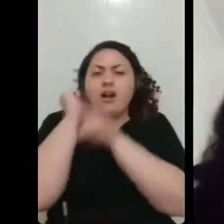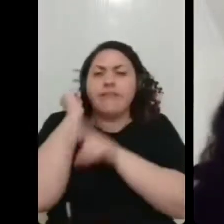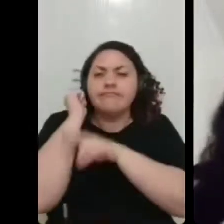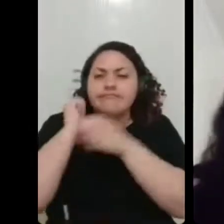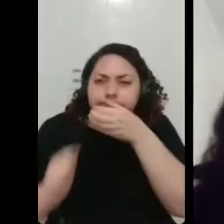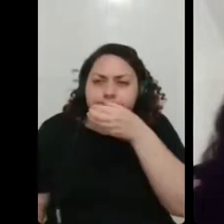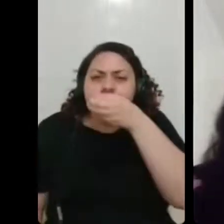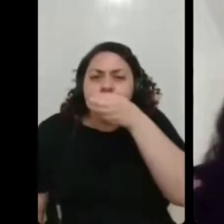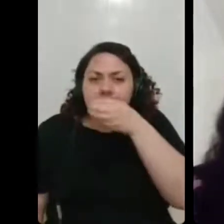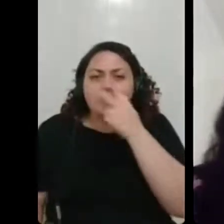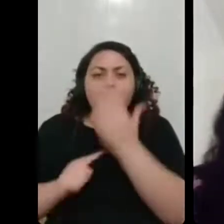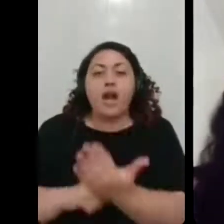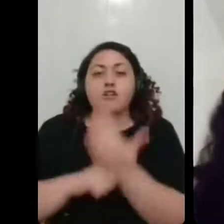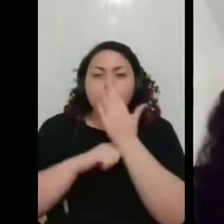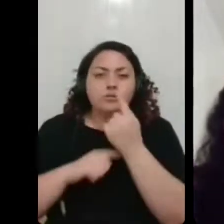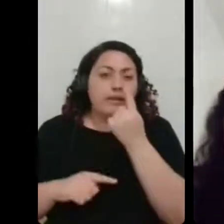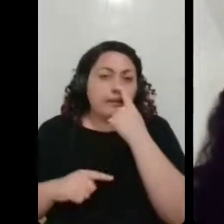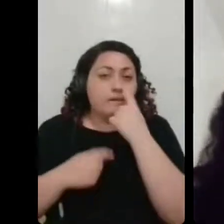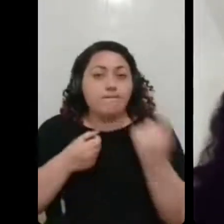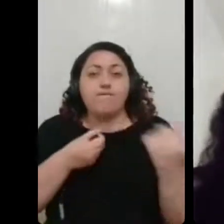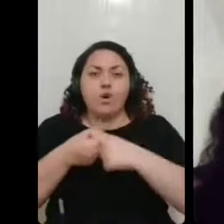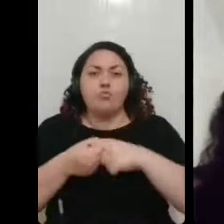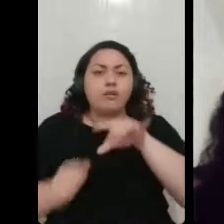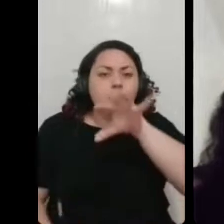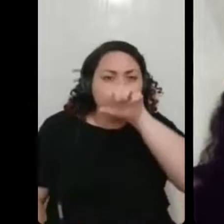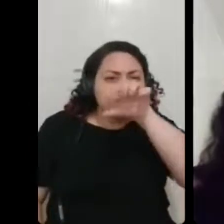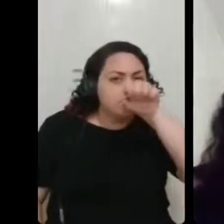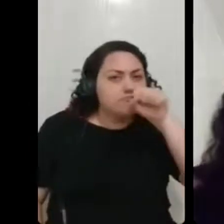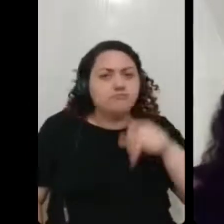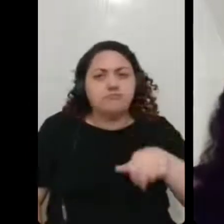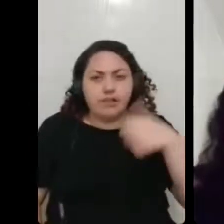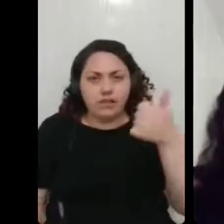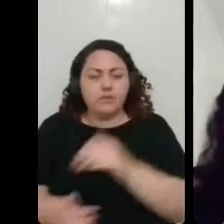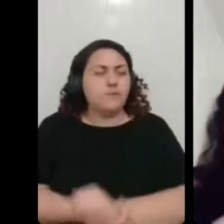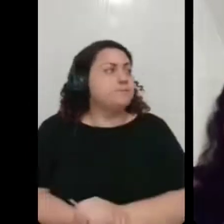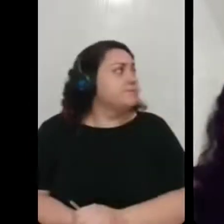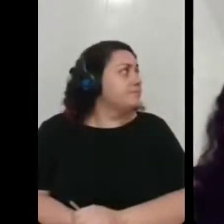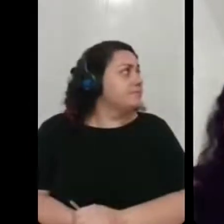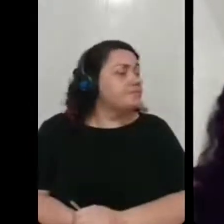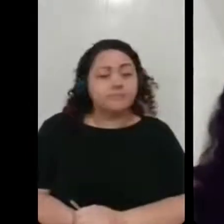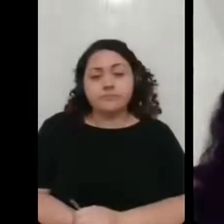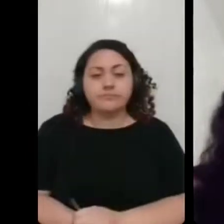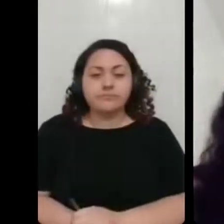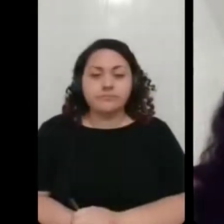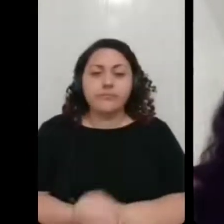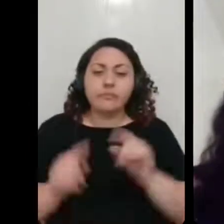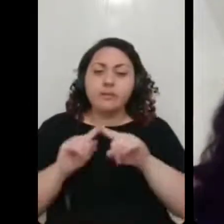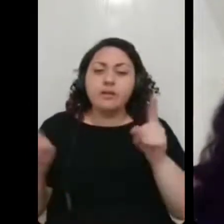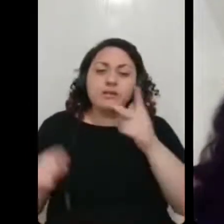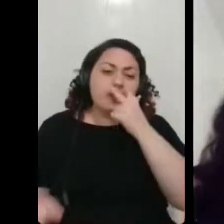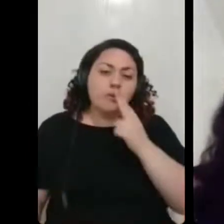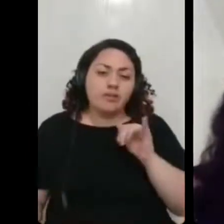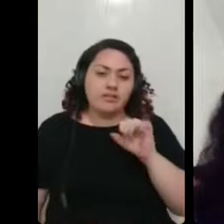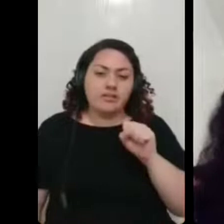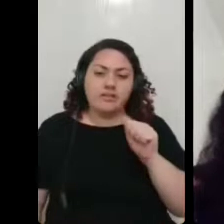fortes, assim, para ir estimulando o olfato. Isso ajuda bastante. Mas, que nem a Isadora falou, assim, a questão da